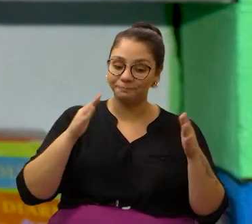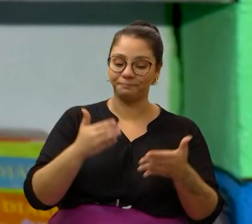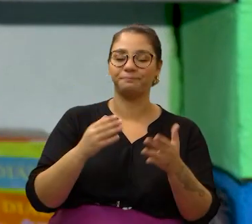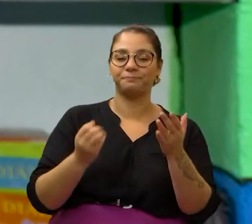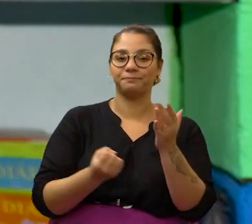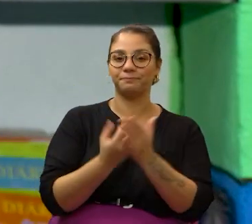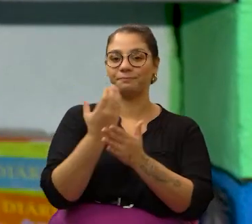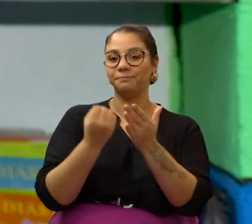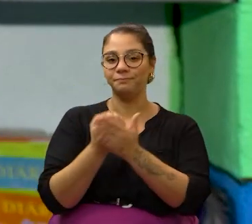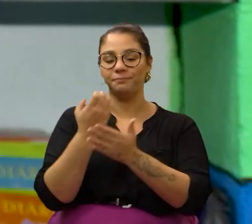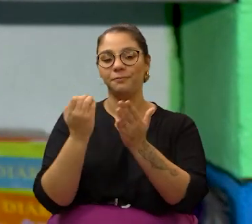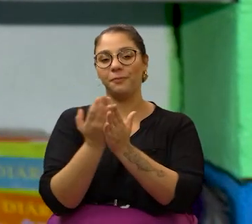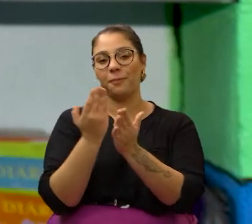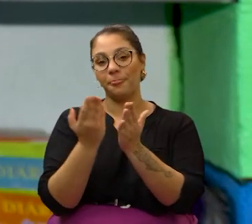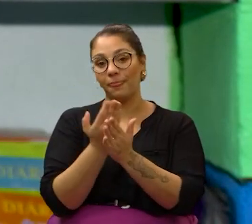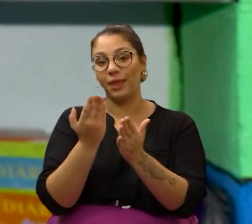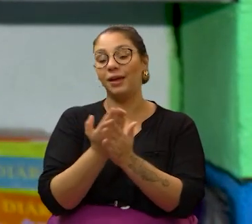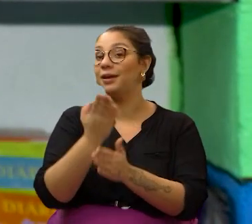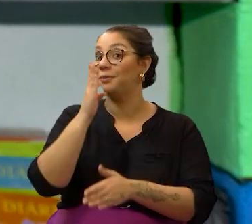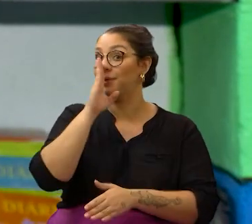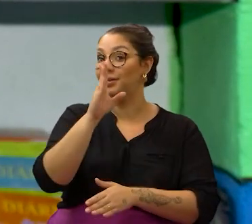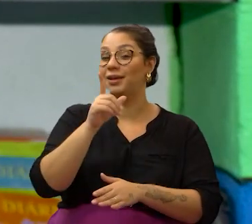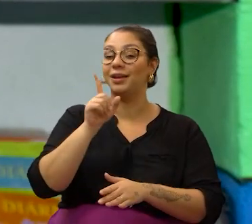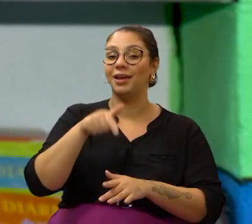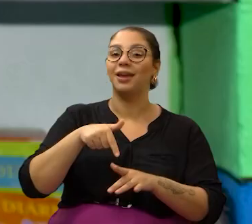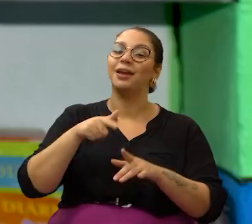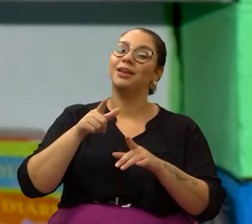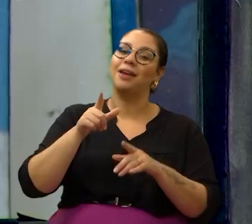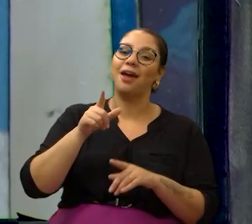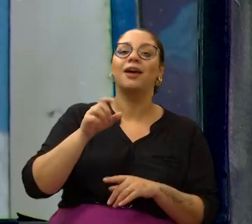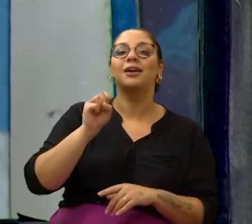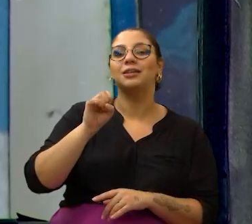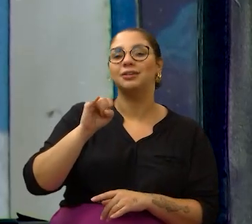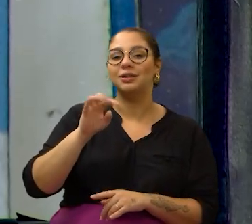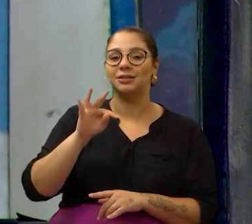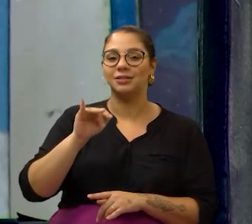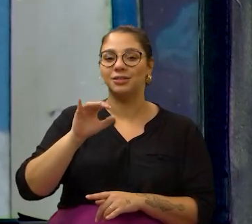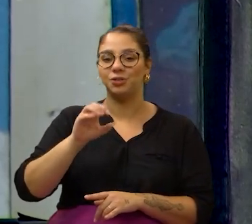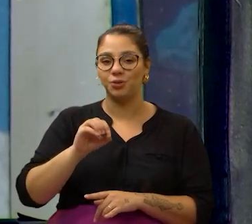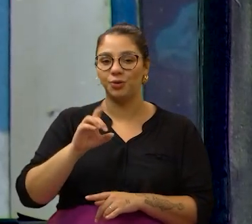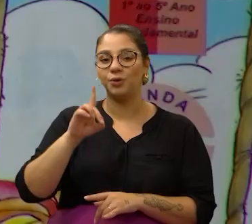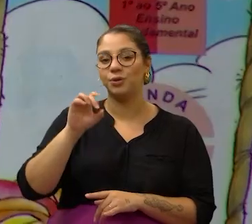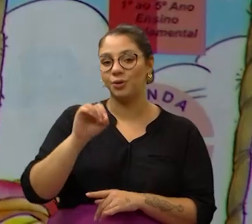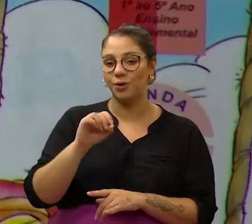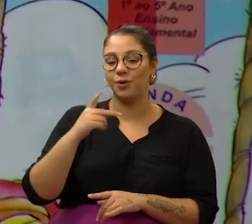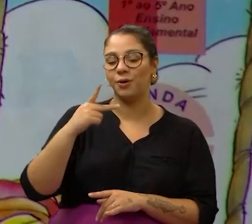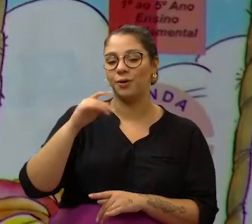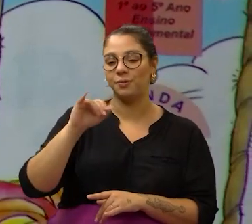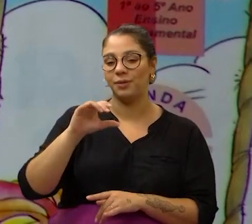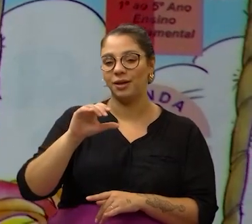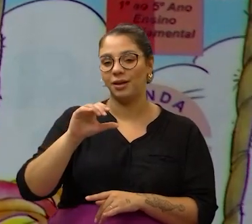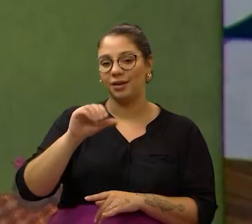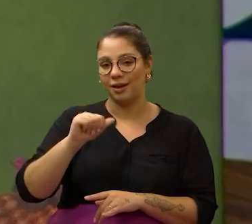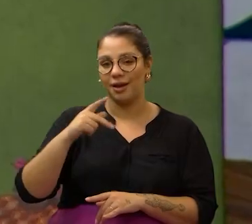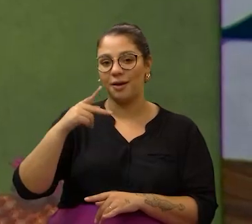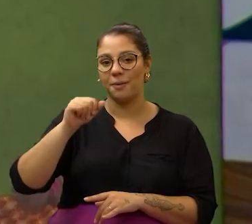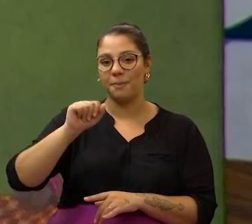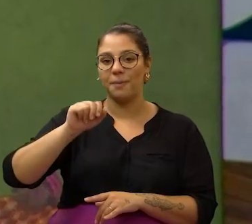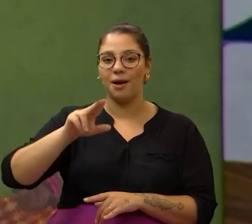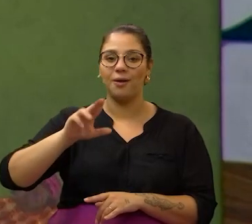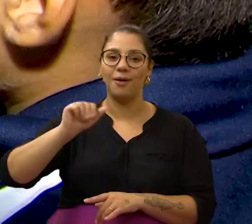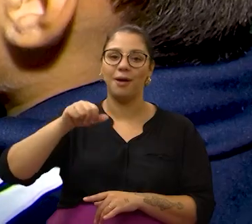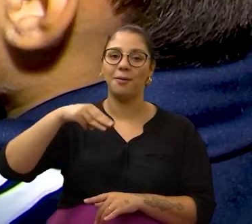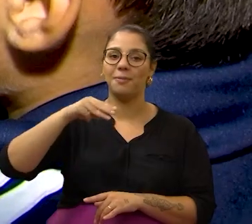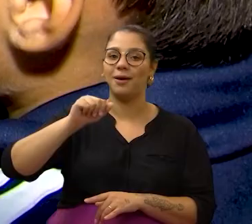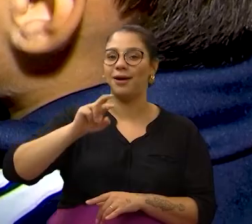mais se destacam está o sítio do Pica-Pau Amarelo. De acordo com a última pesquisa, Retratos da Leitura do